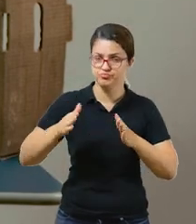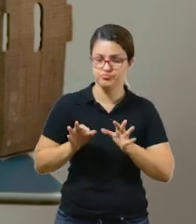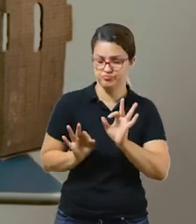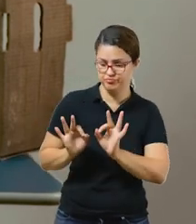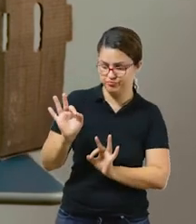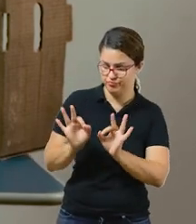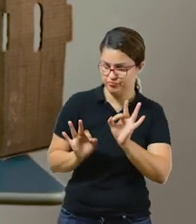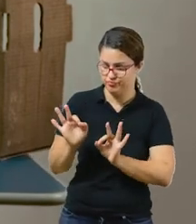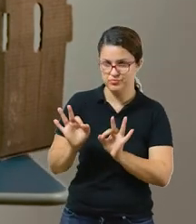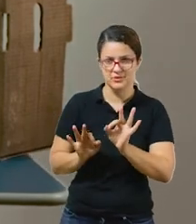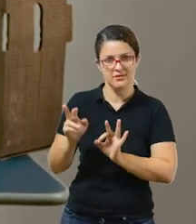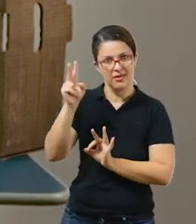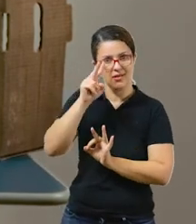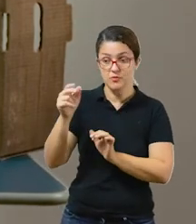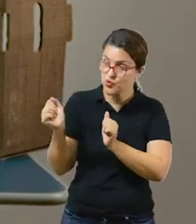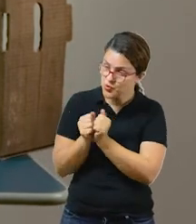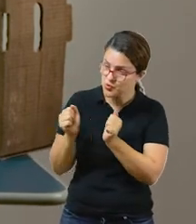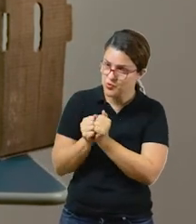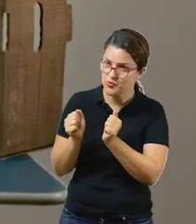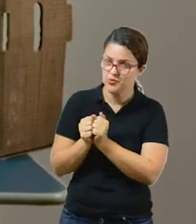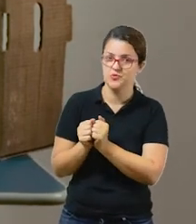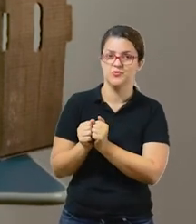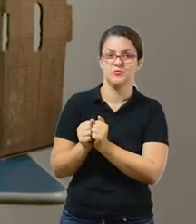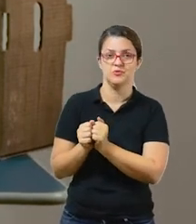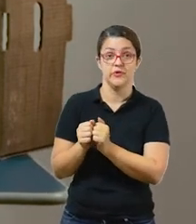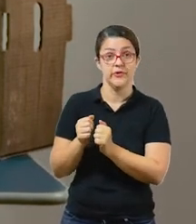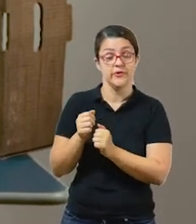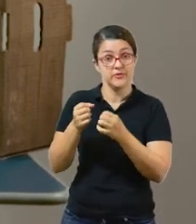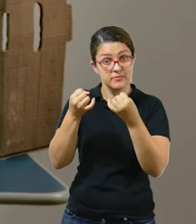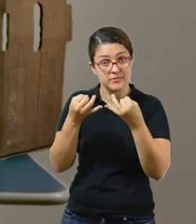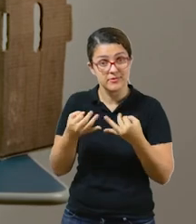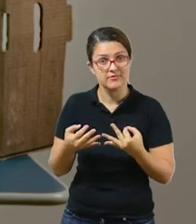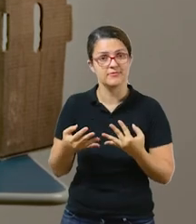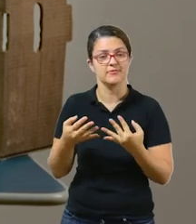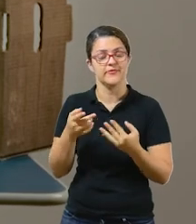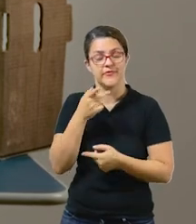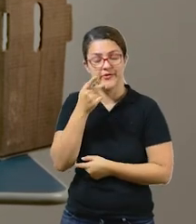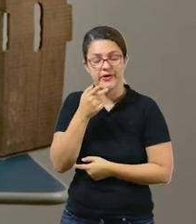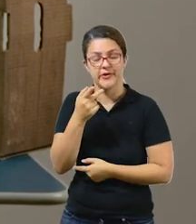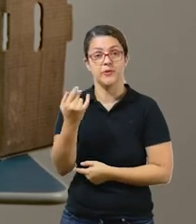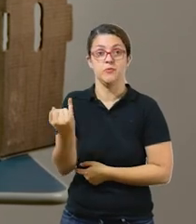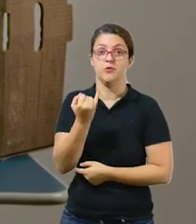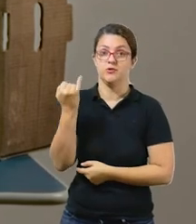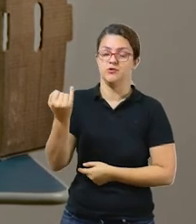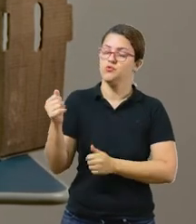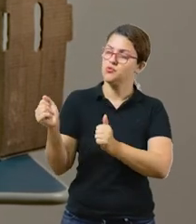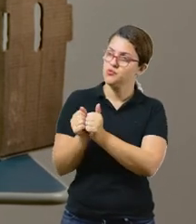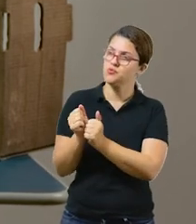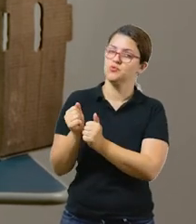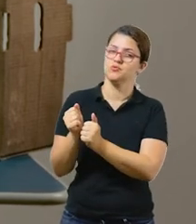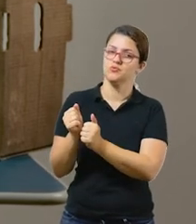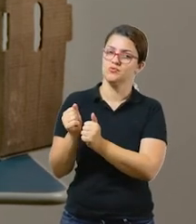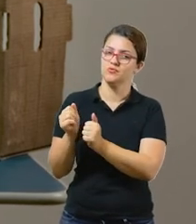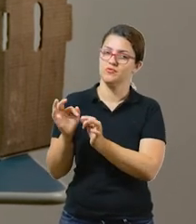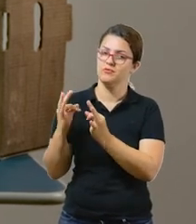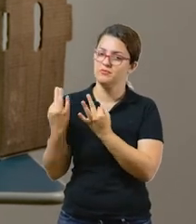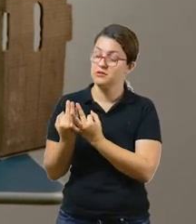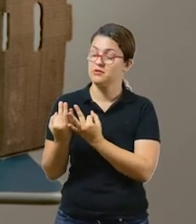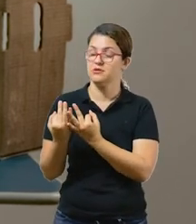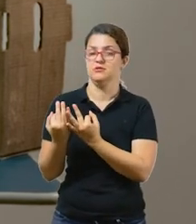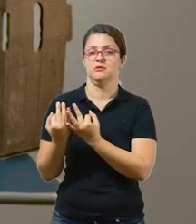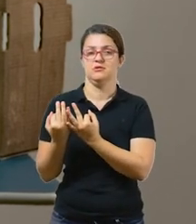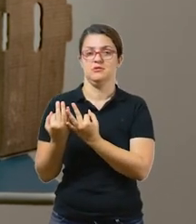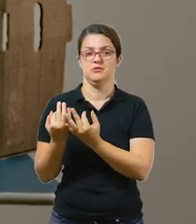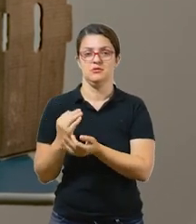construir, construam juntos. Lembra que a gente sempre fala que a construção em família é muito mais importante, né? Do que o pai fazer